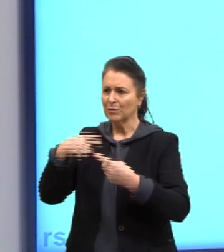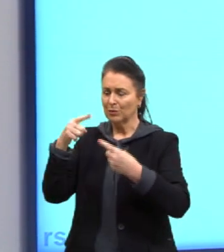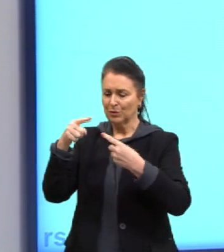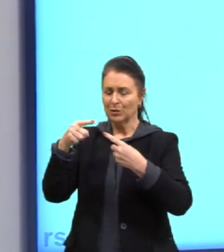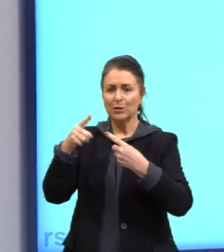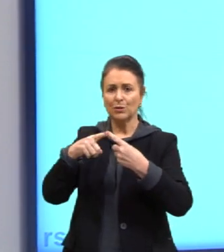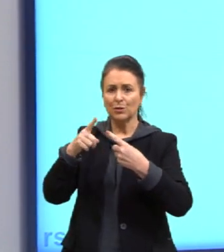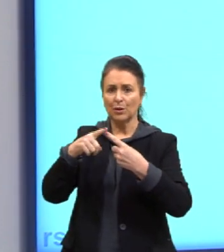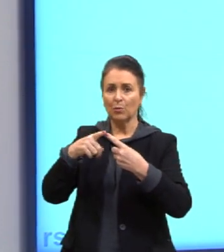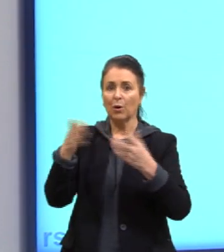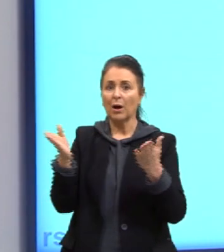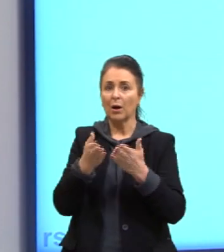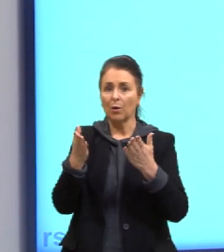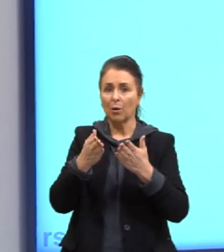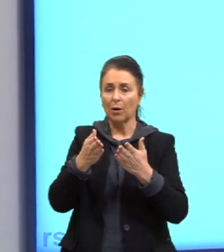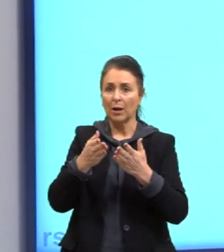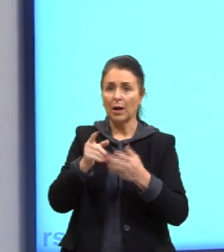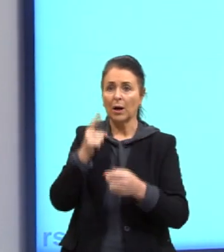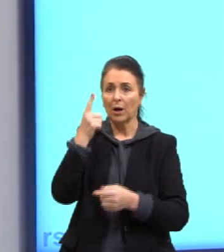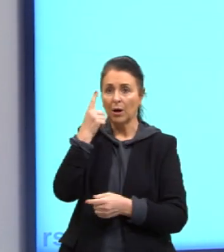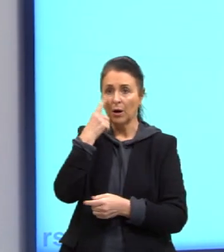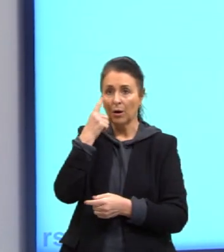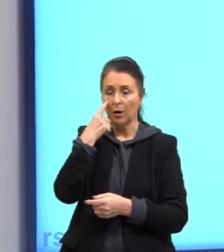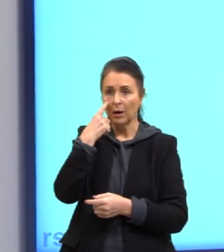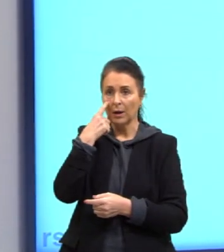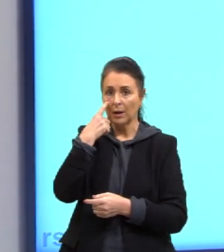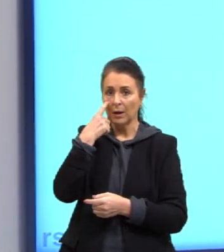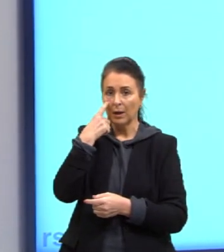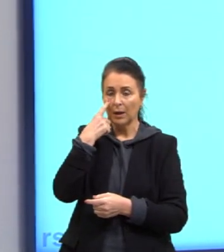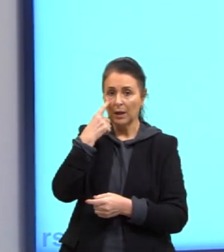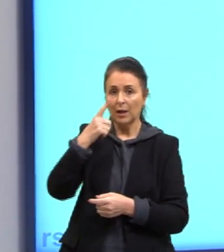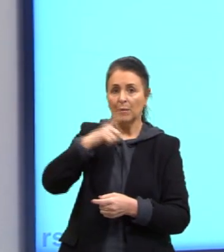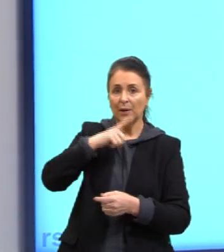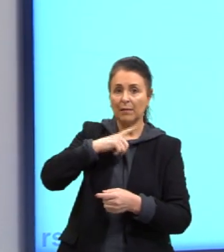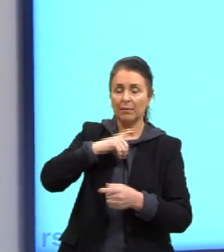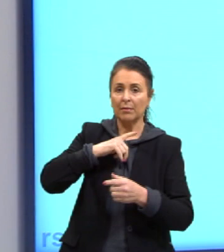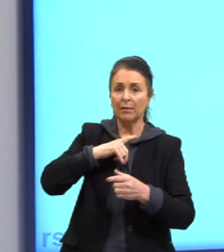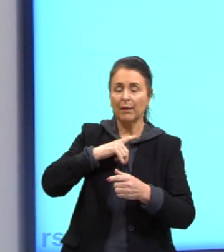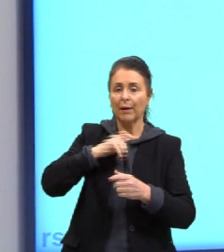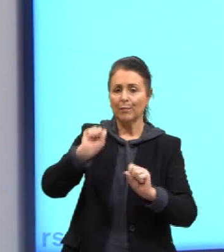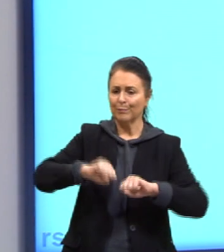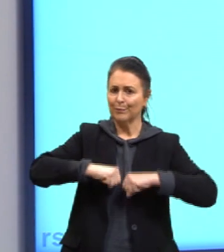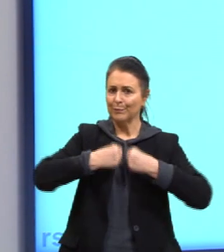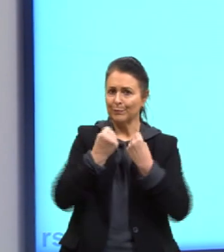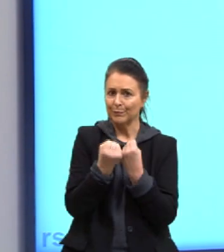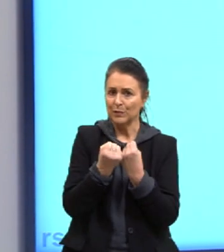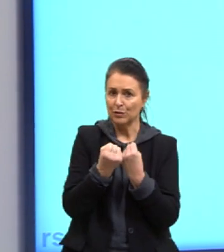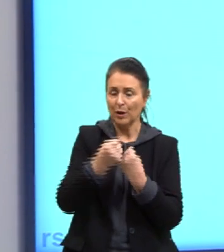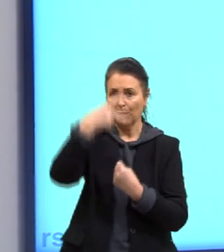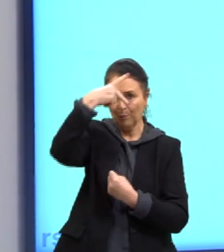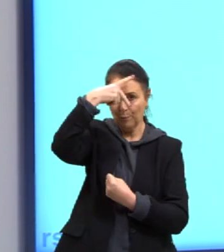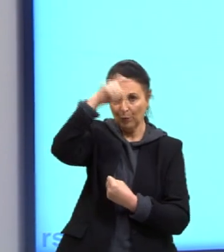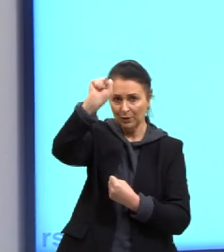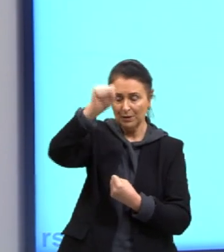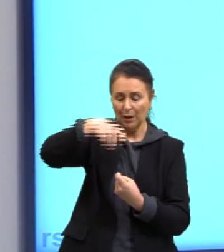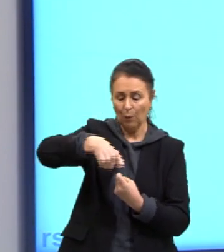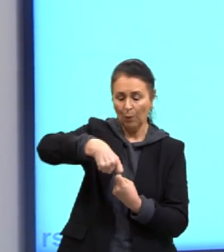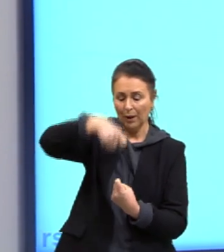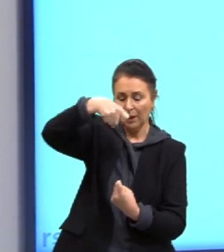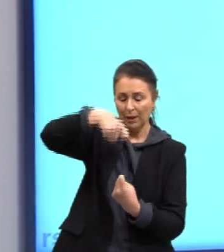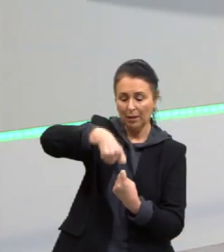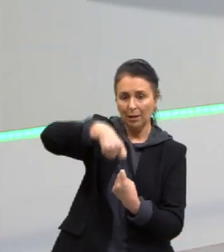E agora a gente vai falar da força elástica rapidinho, para que a gente consiga falar sobre energia potencial elástica. Então,